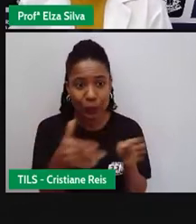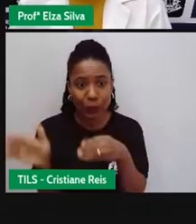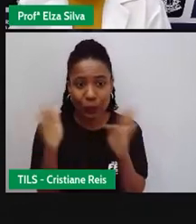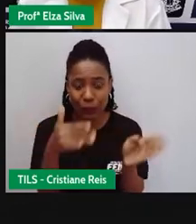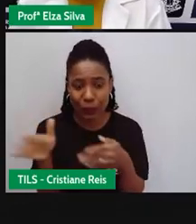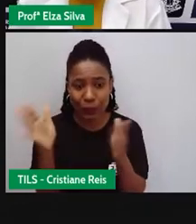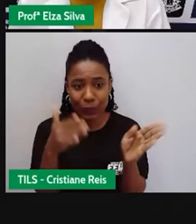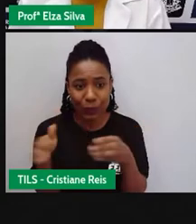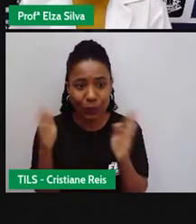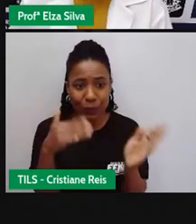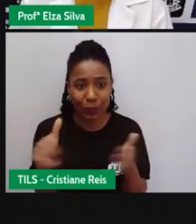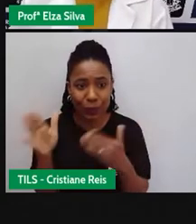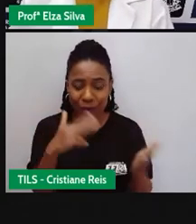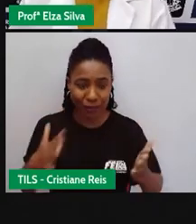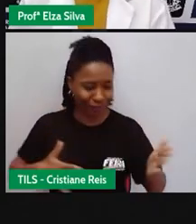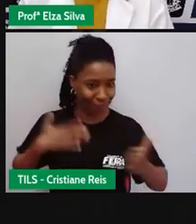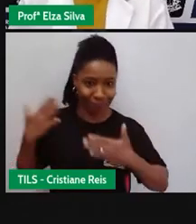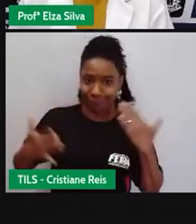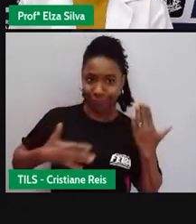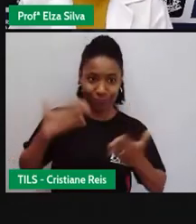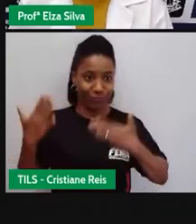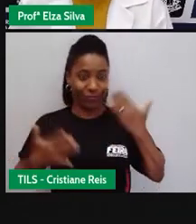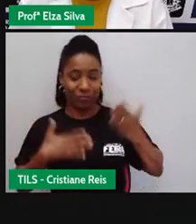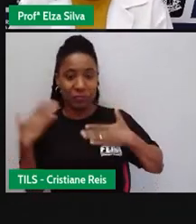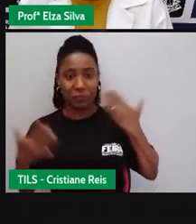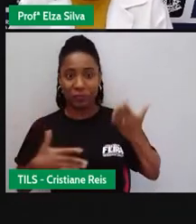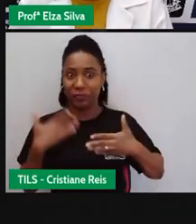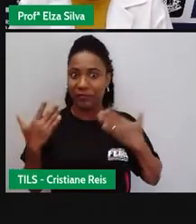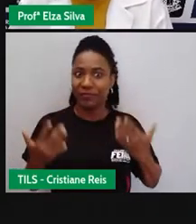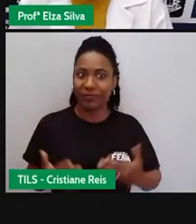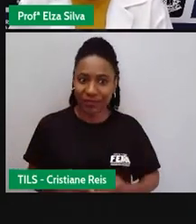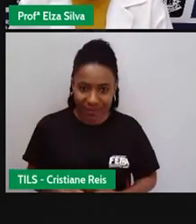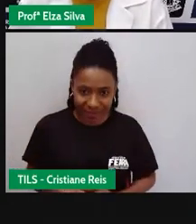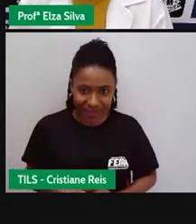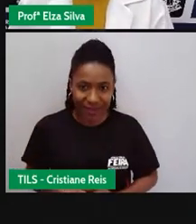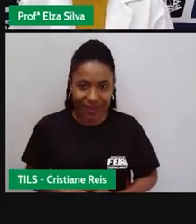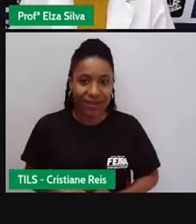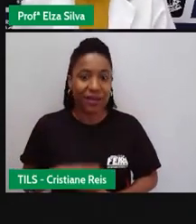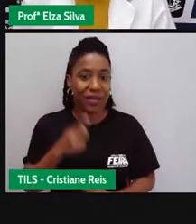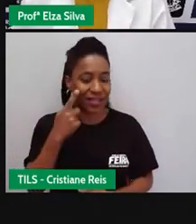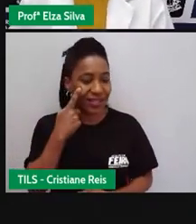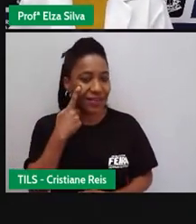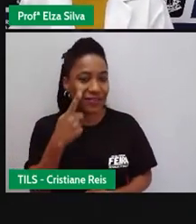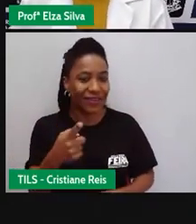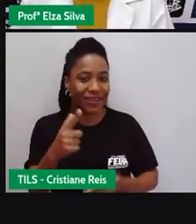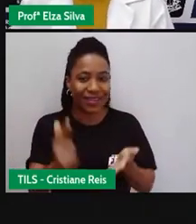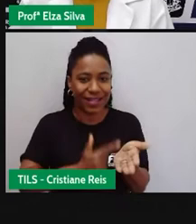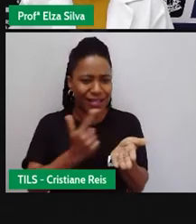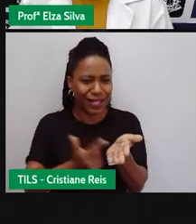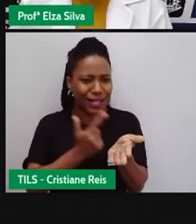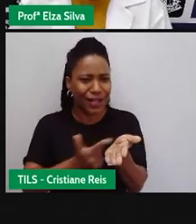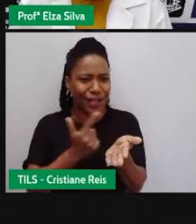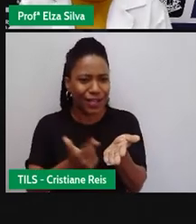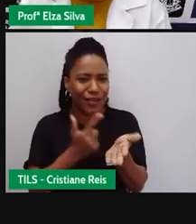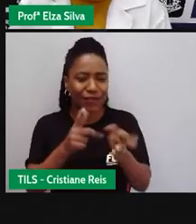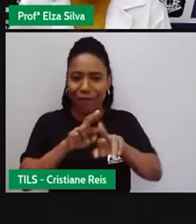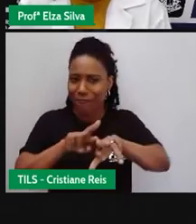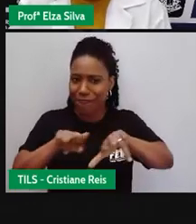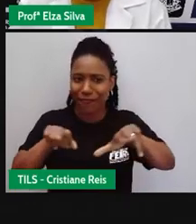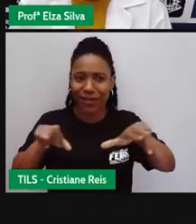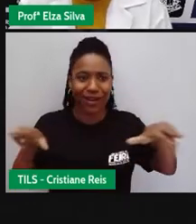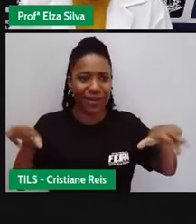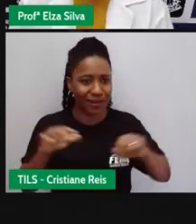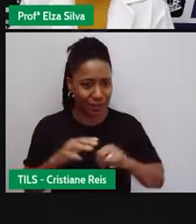Inclusive, nós temos muitos livros que tratam do enredo dessa série.